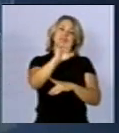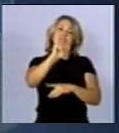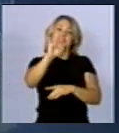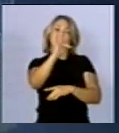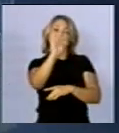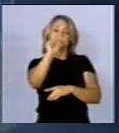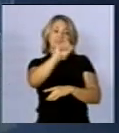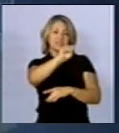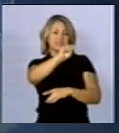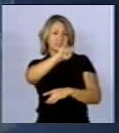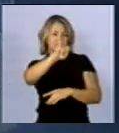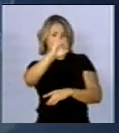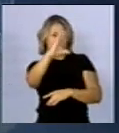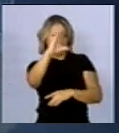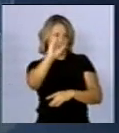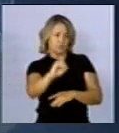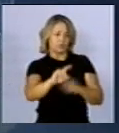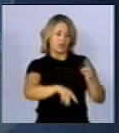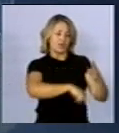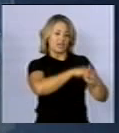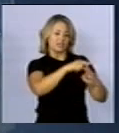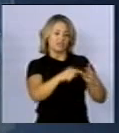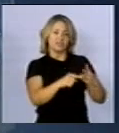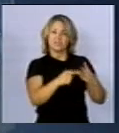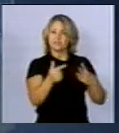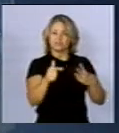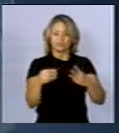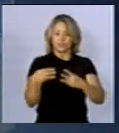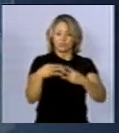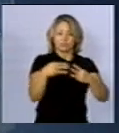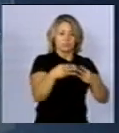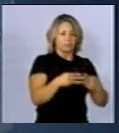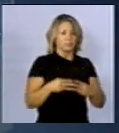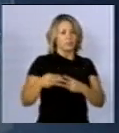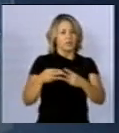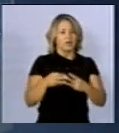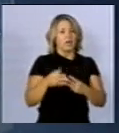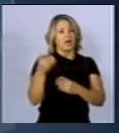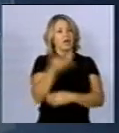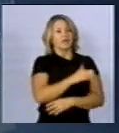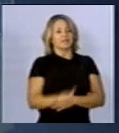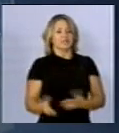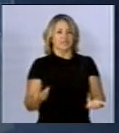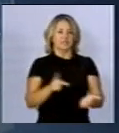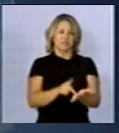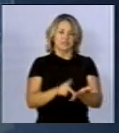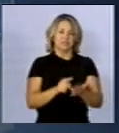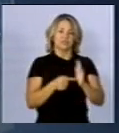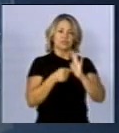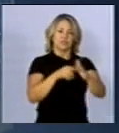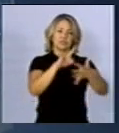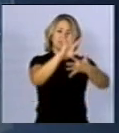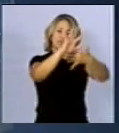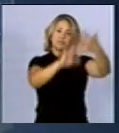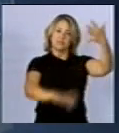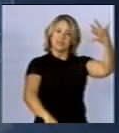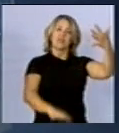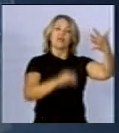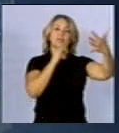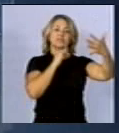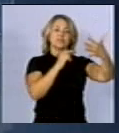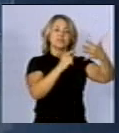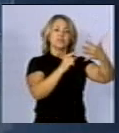O sistema trifásico tem uma propriedade que as três correntes, elas não estão em fase, então, há um efeito de cancelamento. Aqui, eu mostro, nesse gráfico, uma comparação entre uma linha